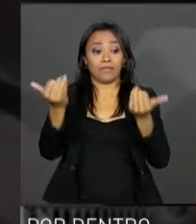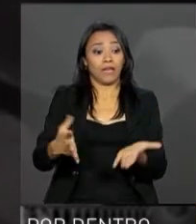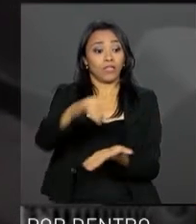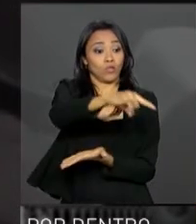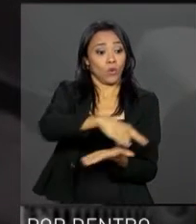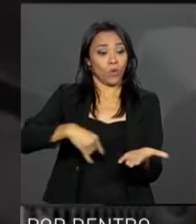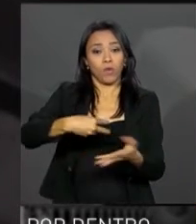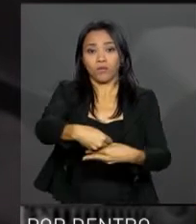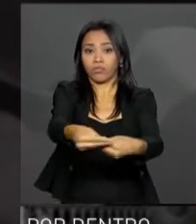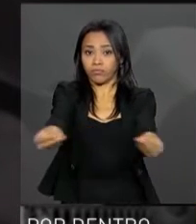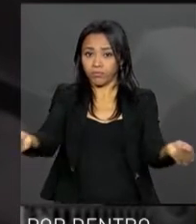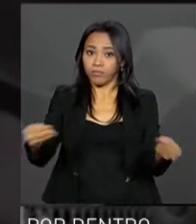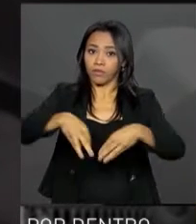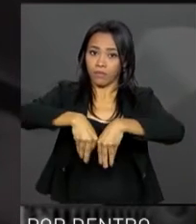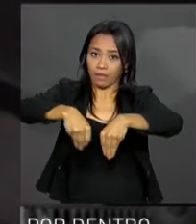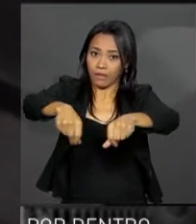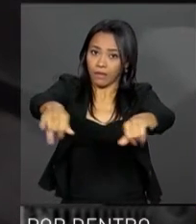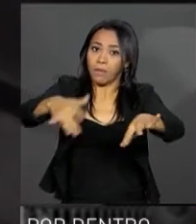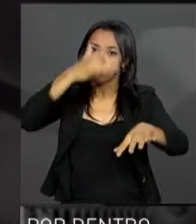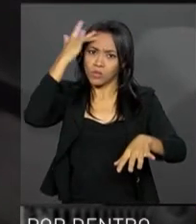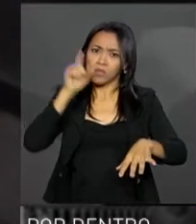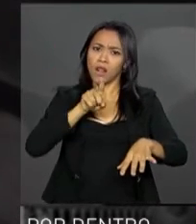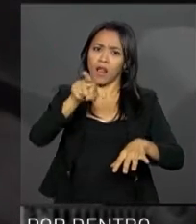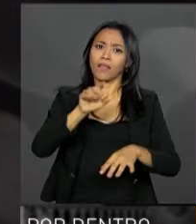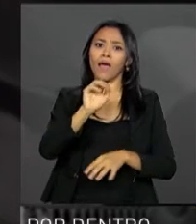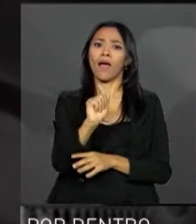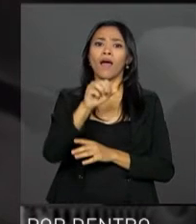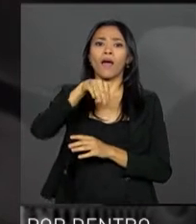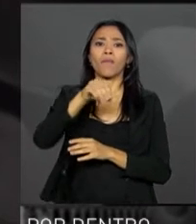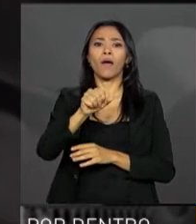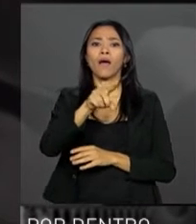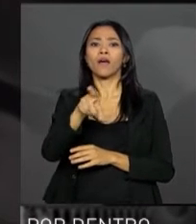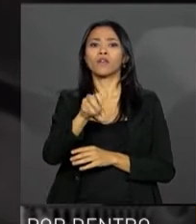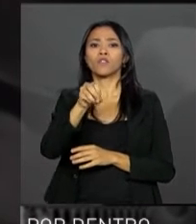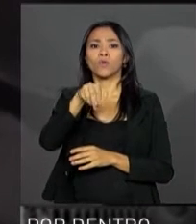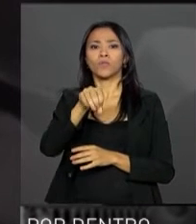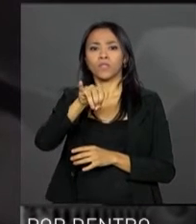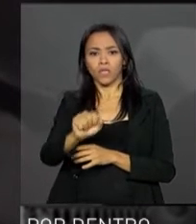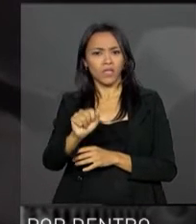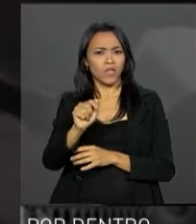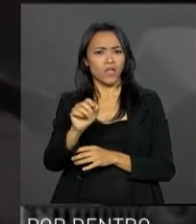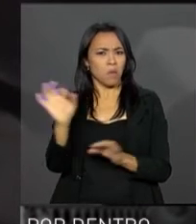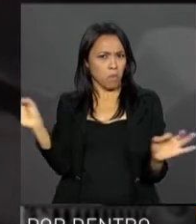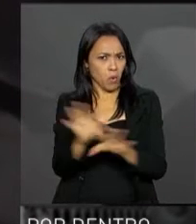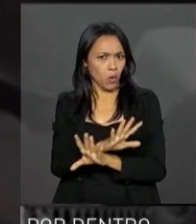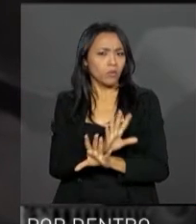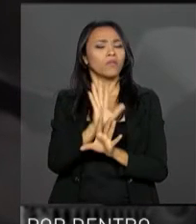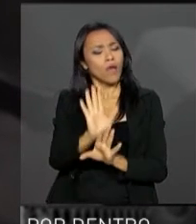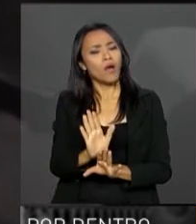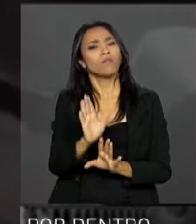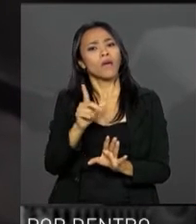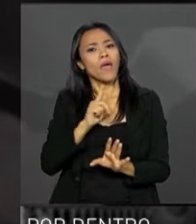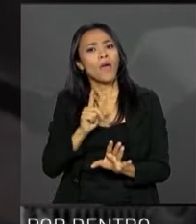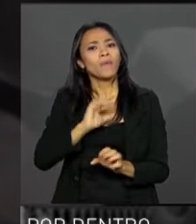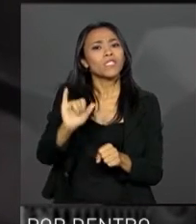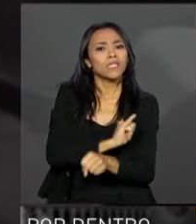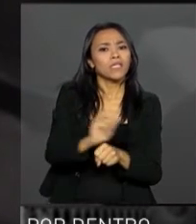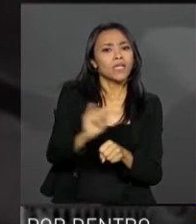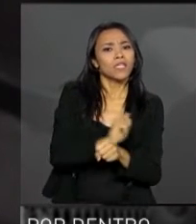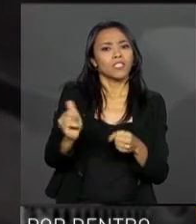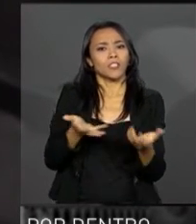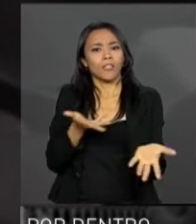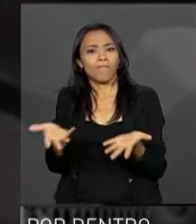título da terra, aqueles posseiros na Amazônia, não é nosso fim e sim o meio, onde a partir dessa